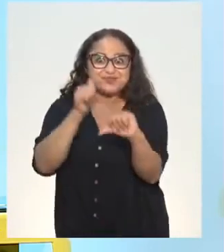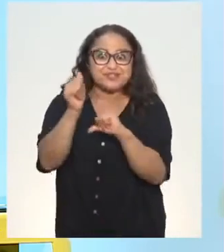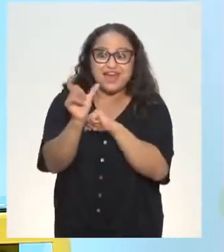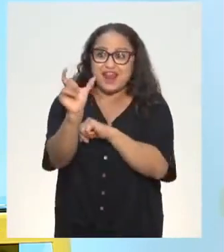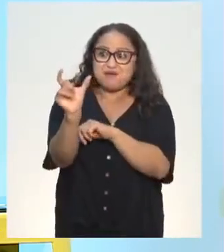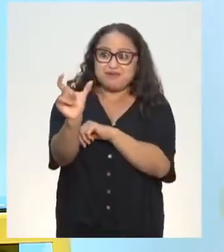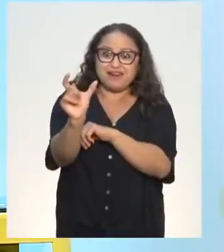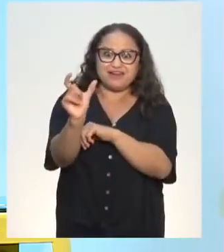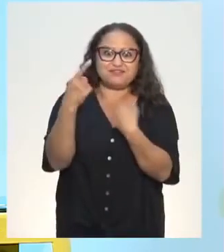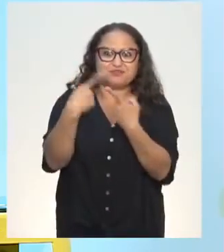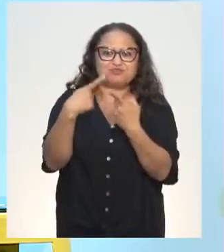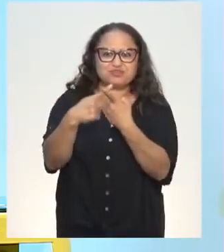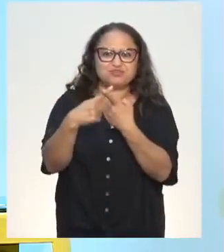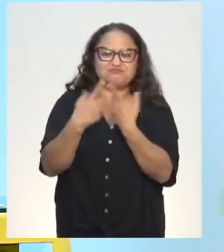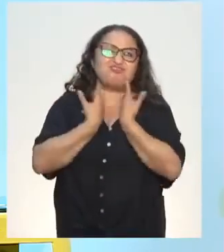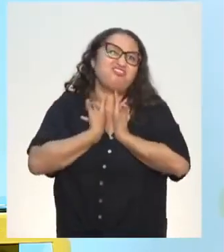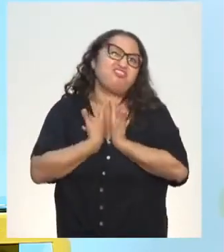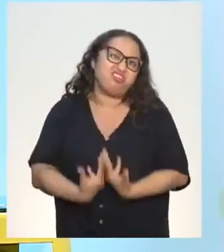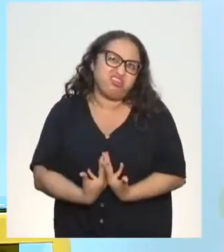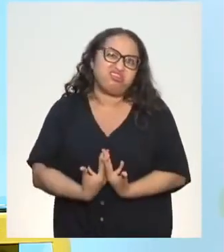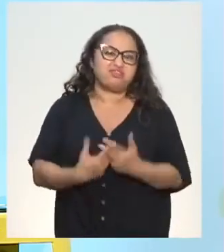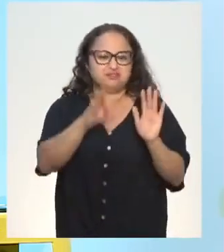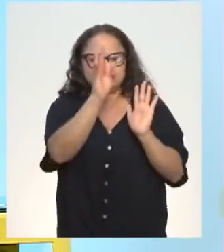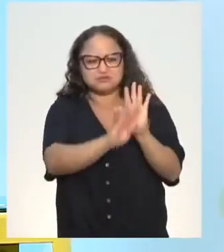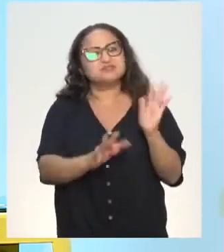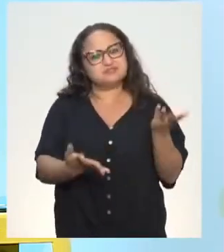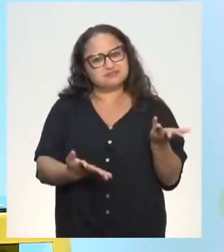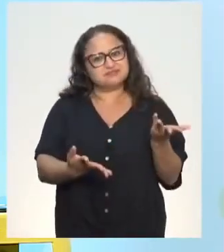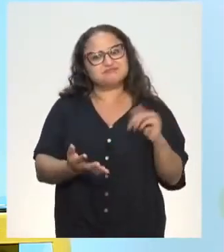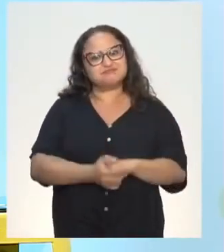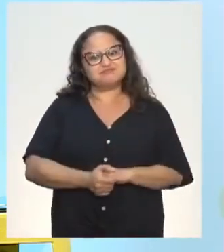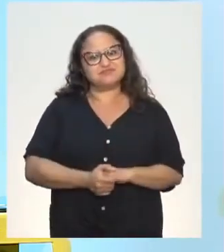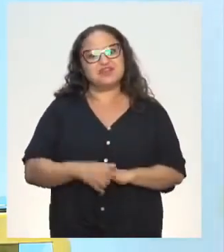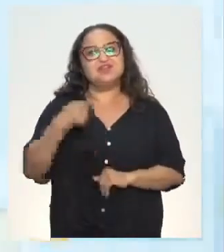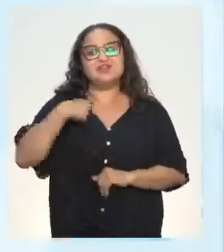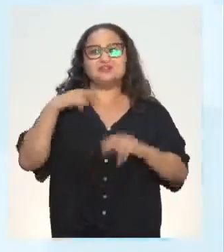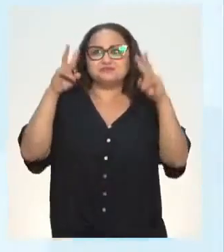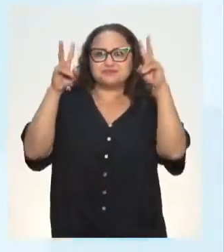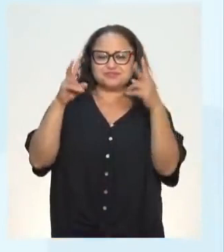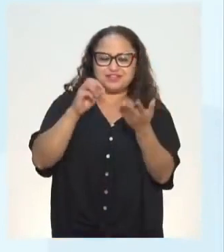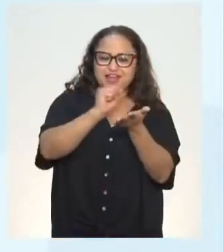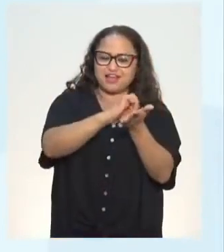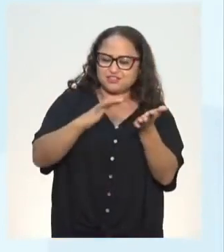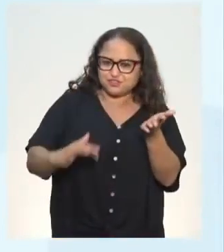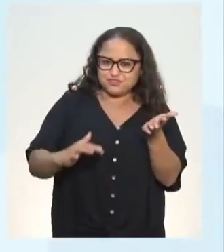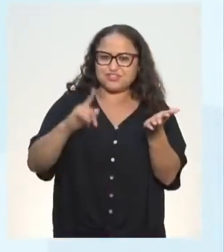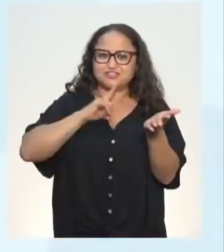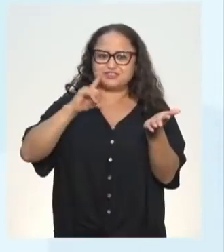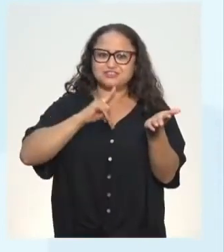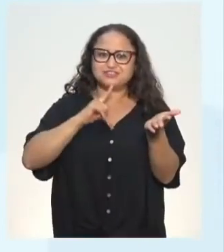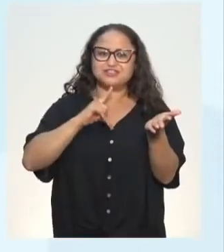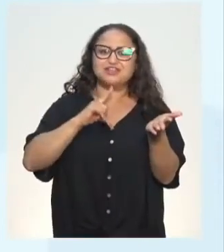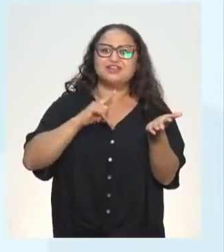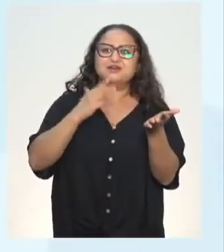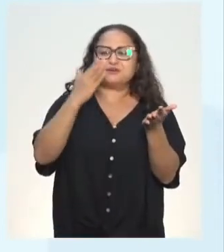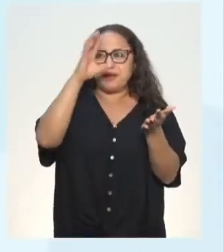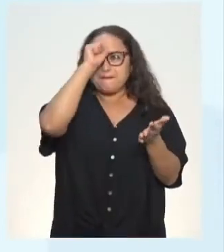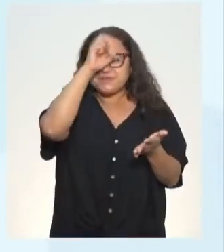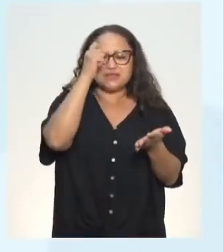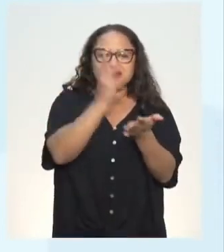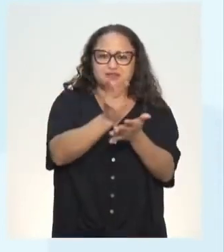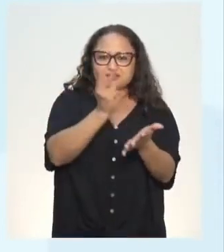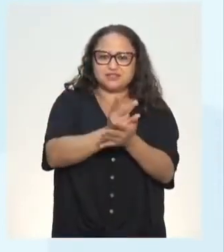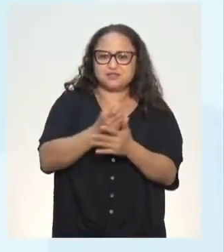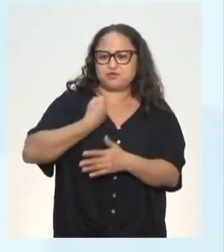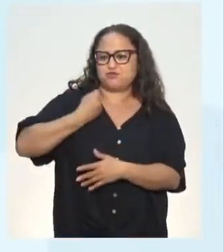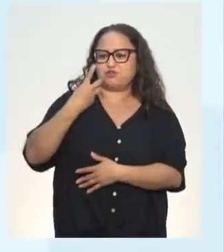maçante o meu texto, tá bom? Então, vamos à atividade que vocês vão fazer. Responda às atividades do Caderno Aprender Sempre, volume 2,